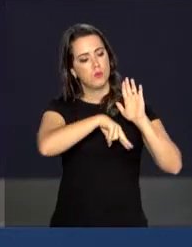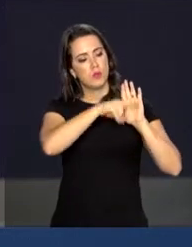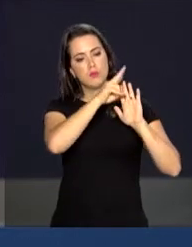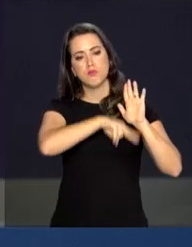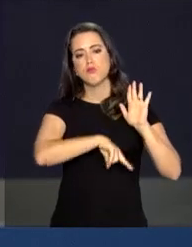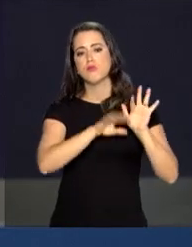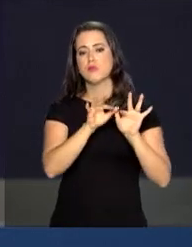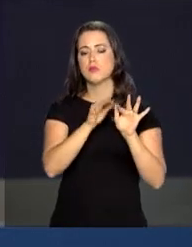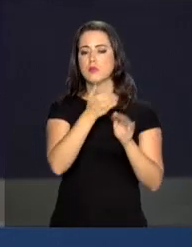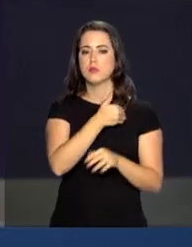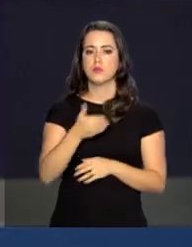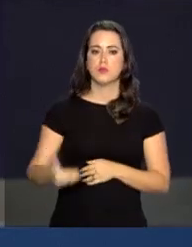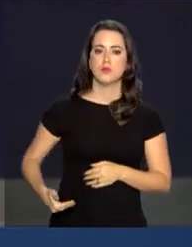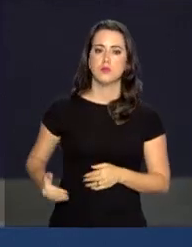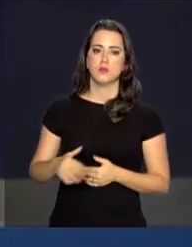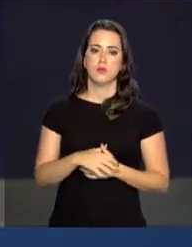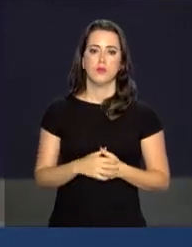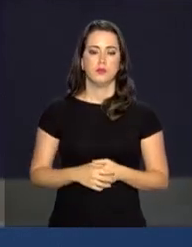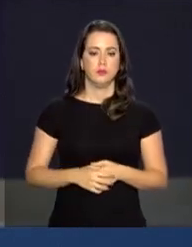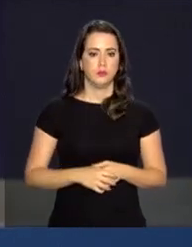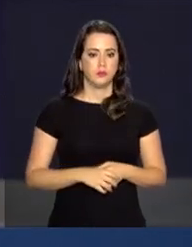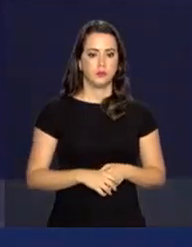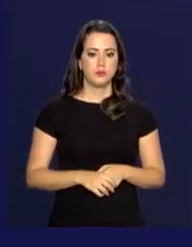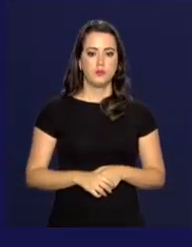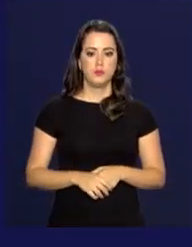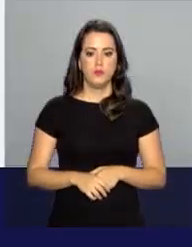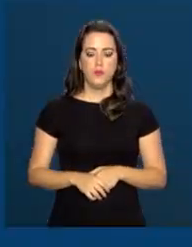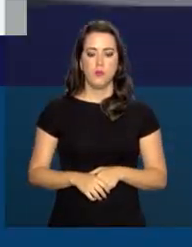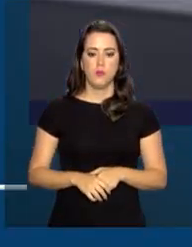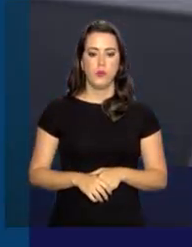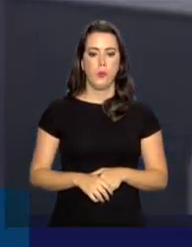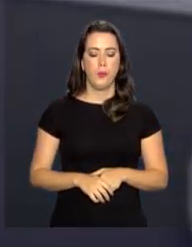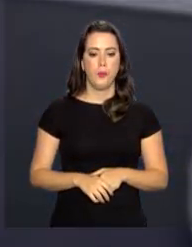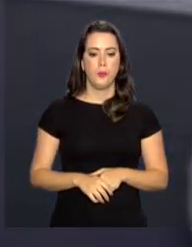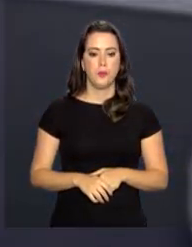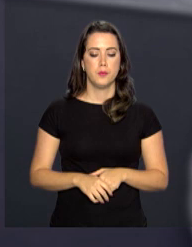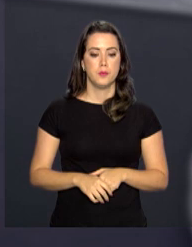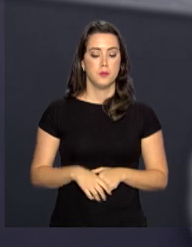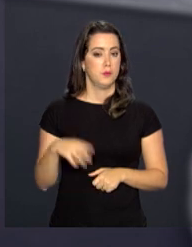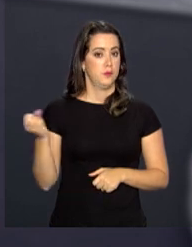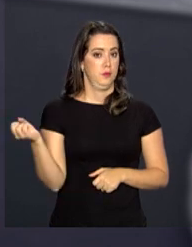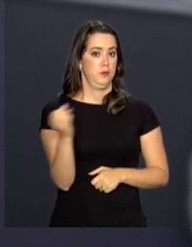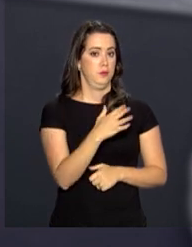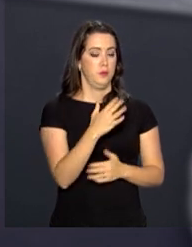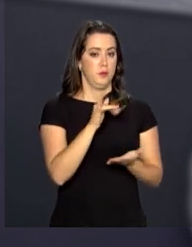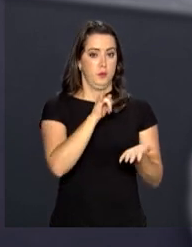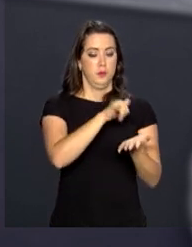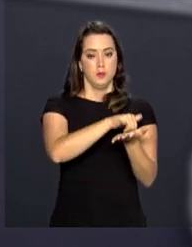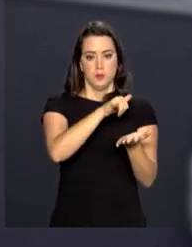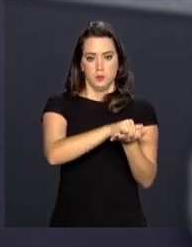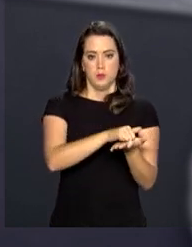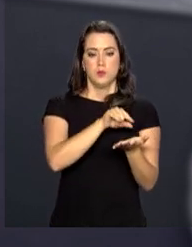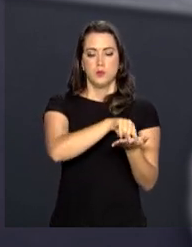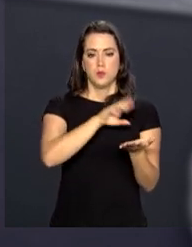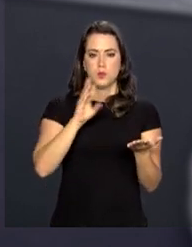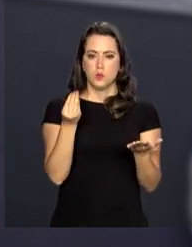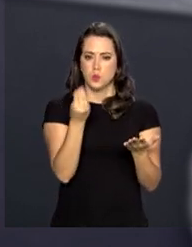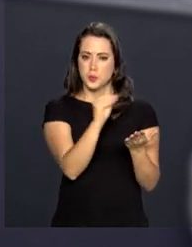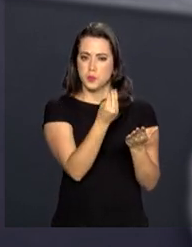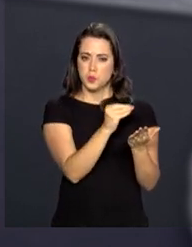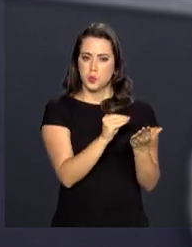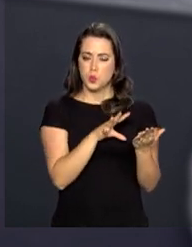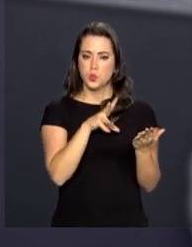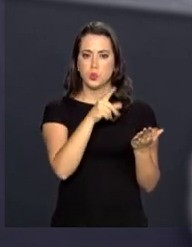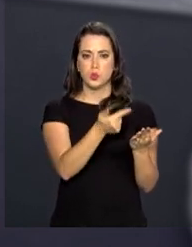racionalizar as normas do governo. O novo aplicativo para smartphone vai reunir todos os